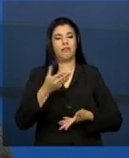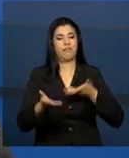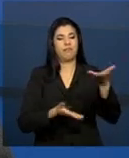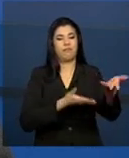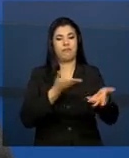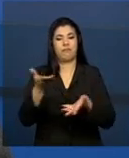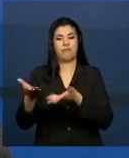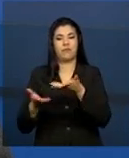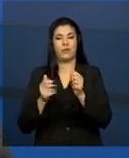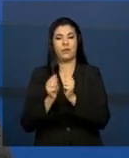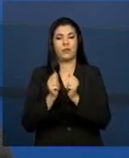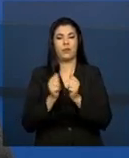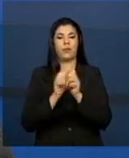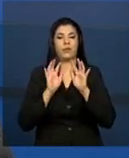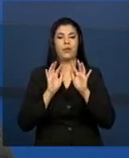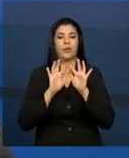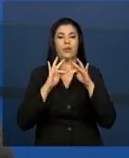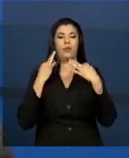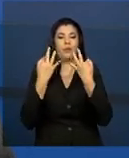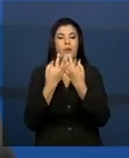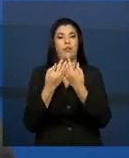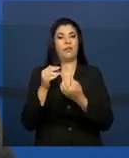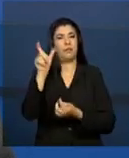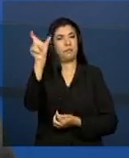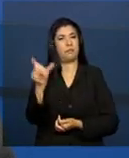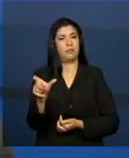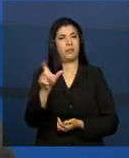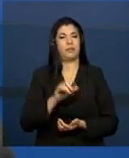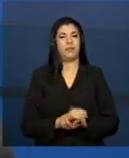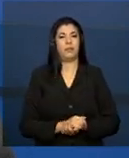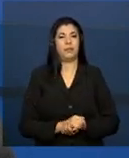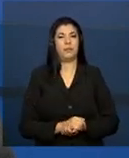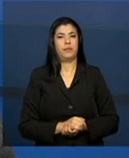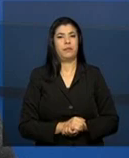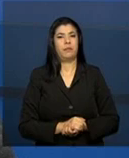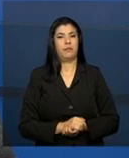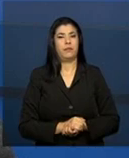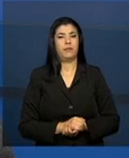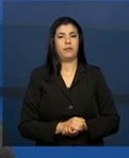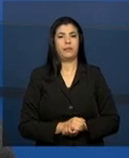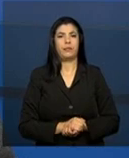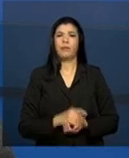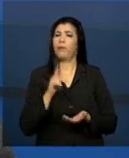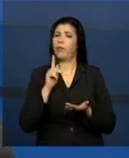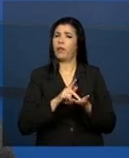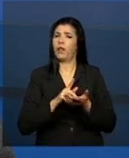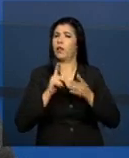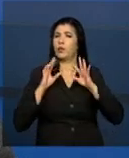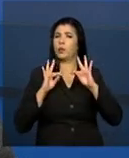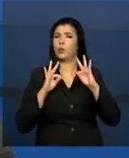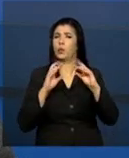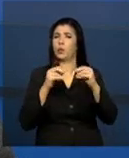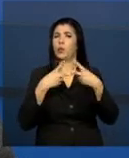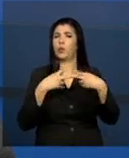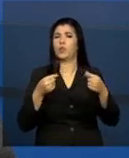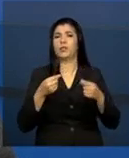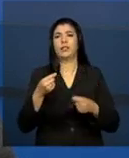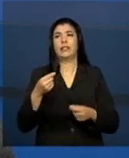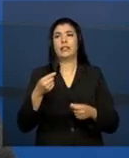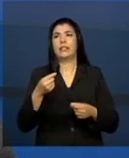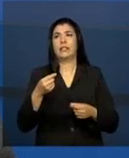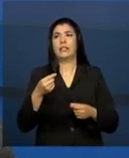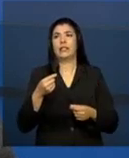estabelece com o usuário. É claro que, como tudo que é novo, a implantação